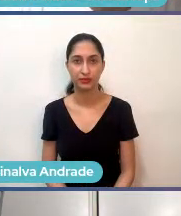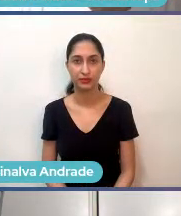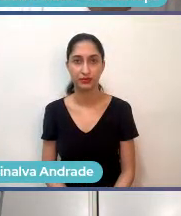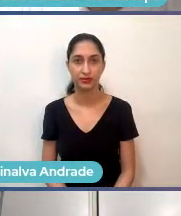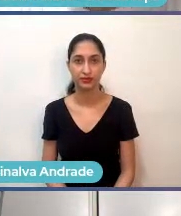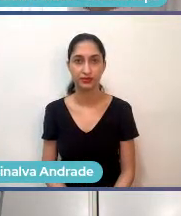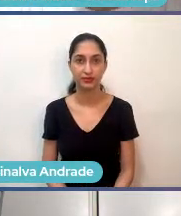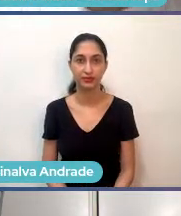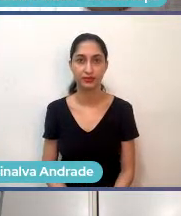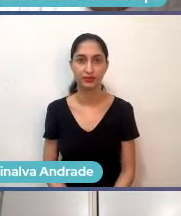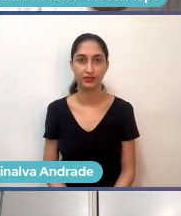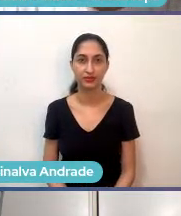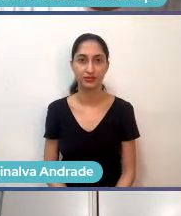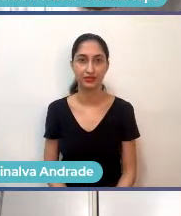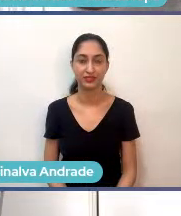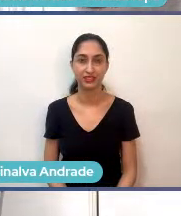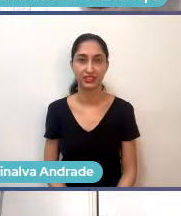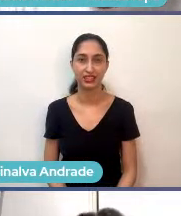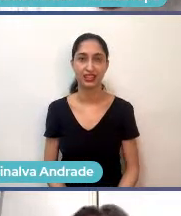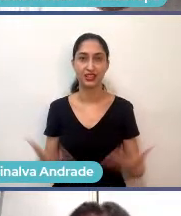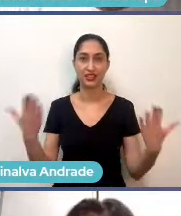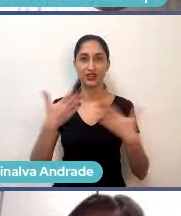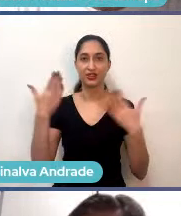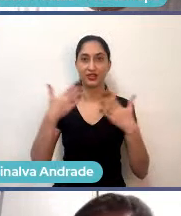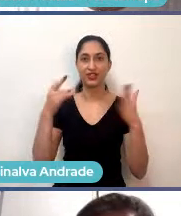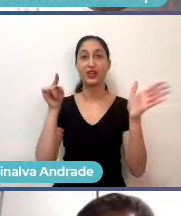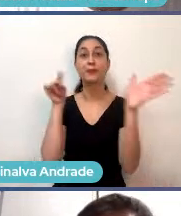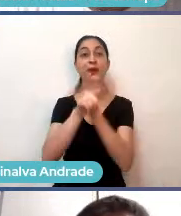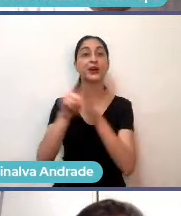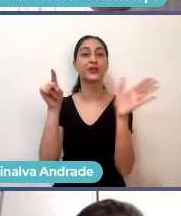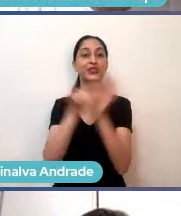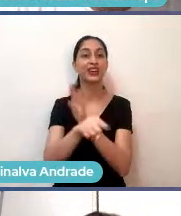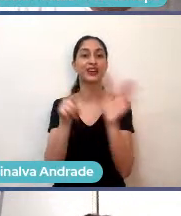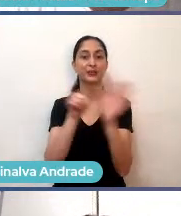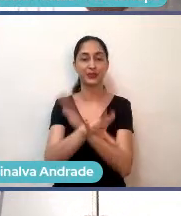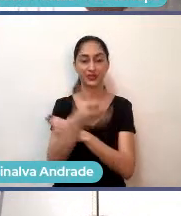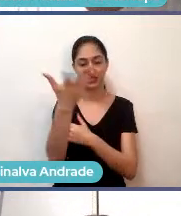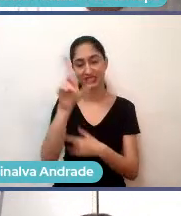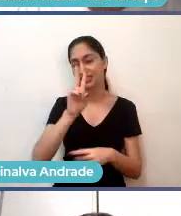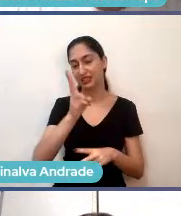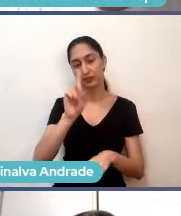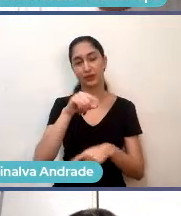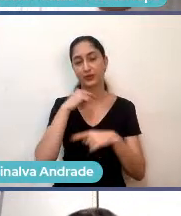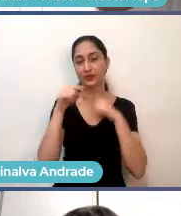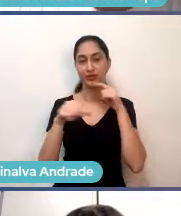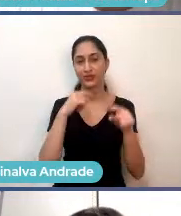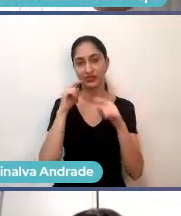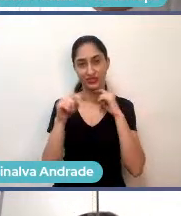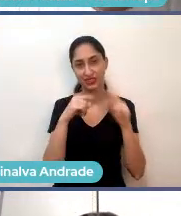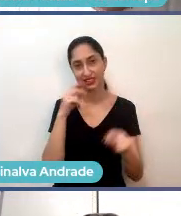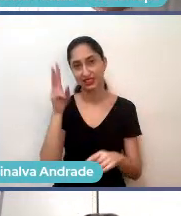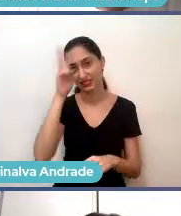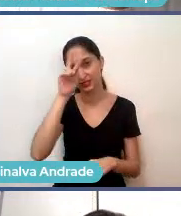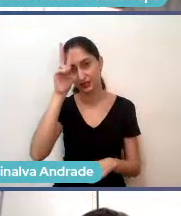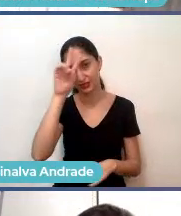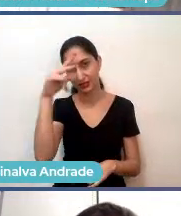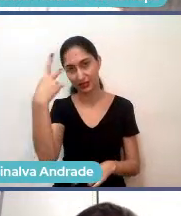Sim, claro. Vou te guiar aqui, a gente quer saber um pouquinho mais, sempre tem dúvidas e parte da história para contar.